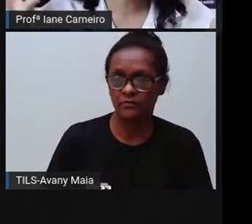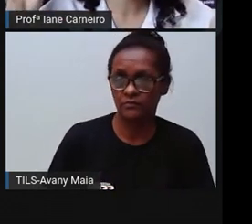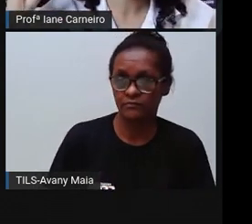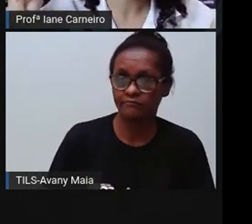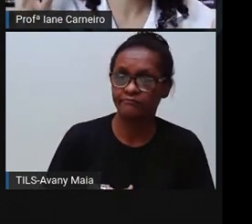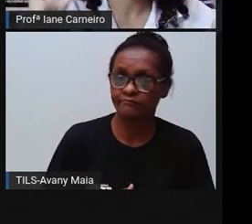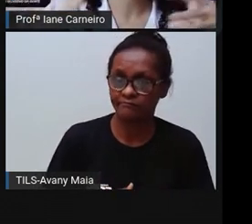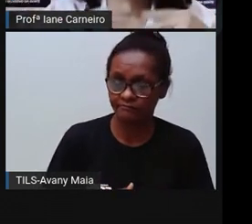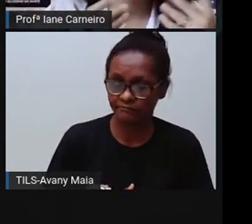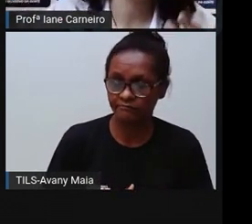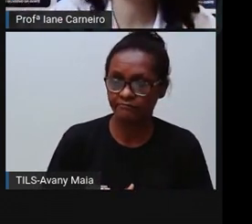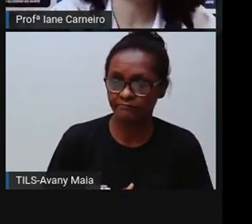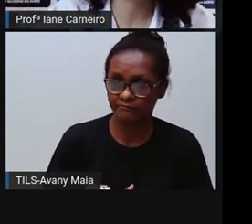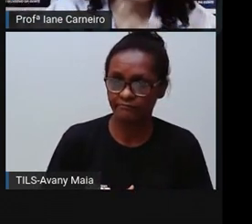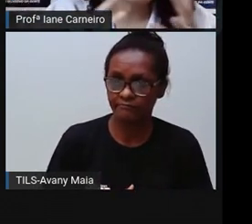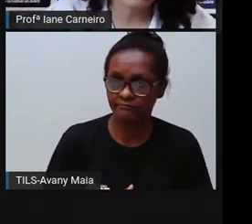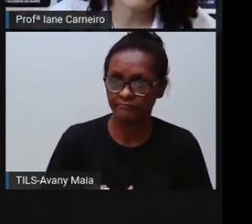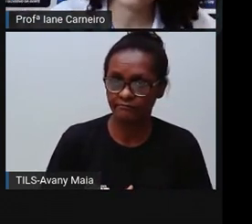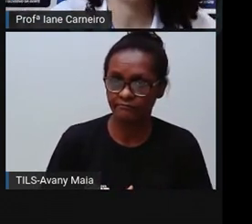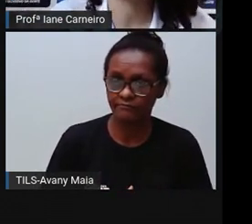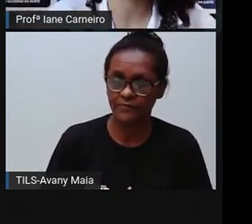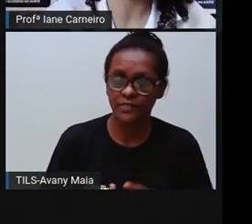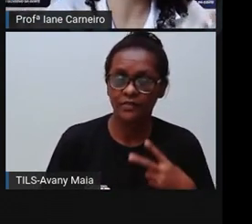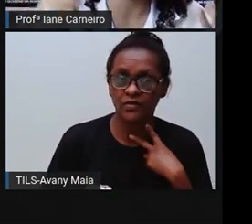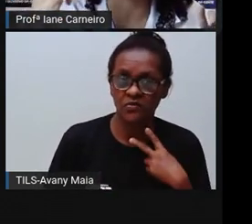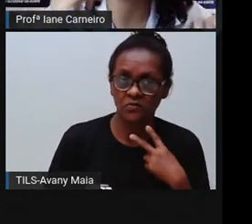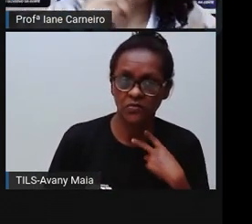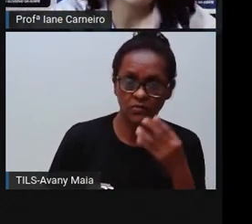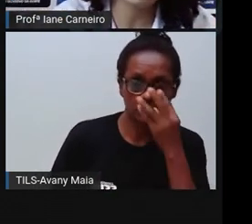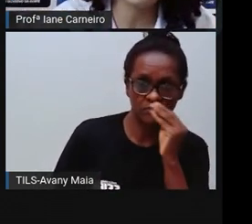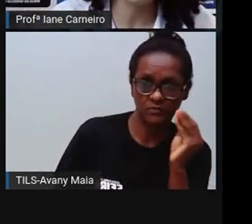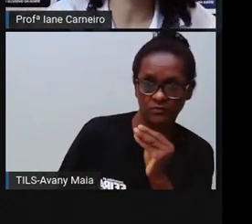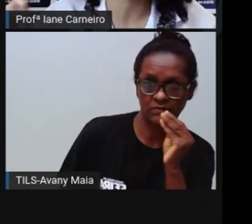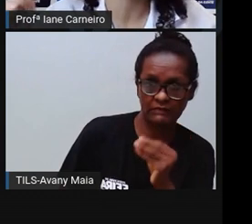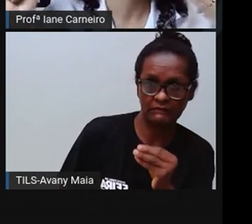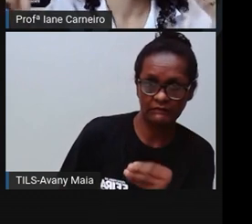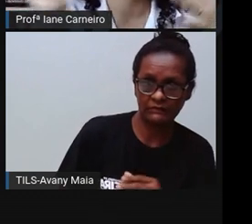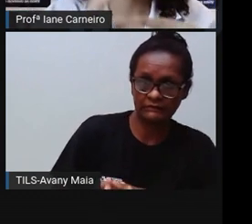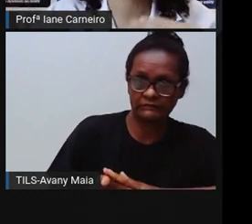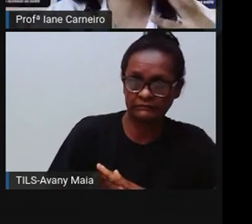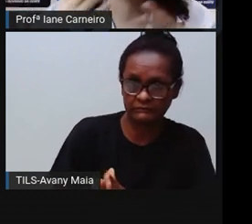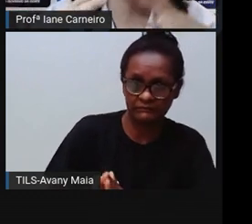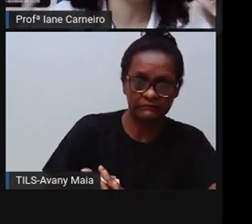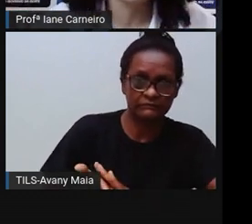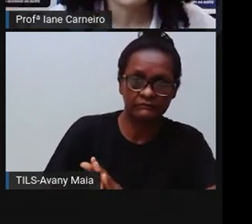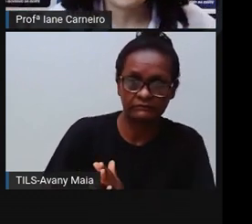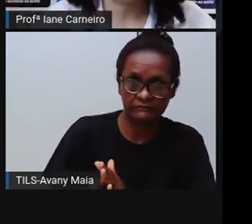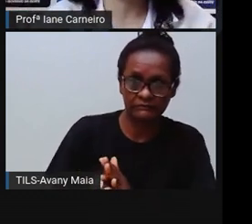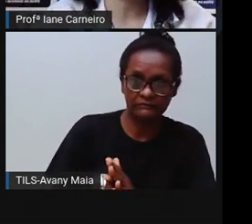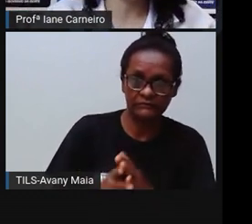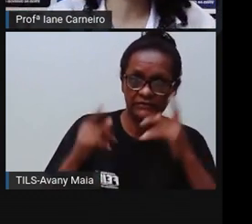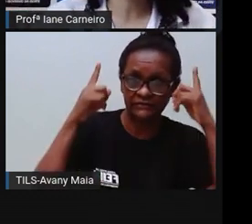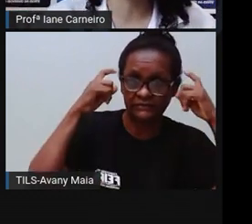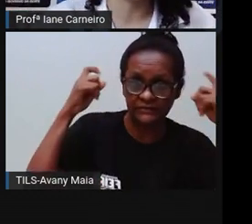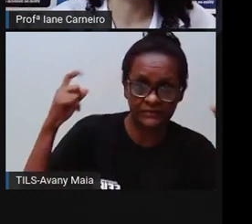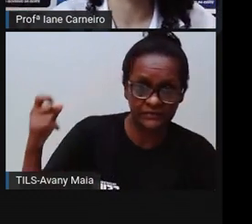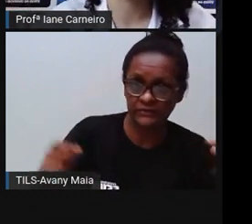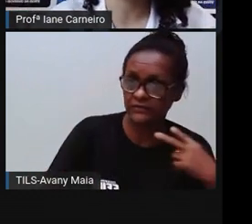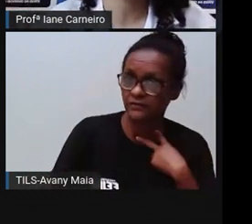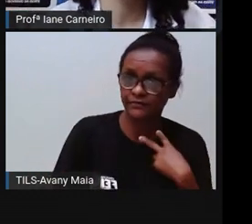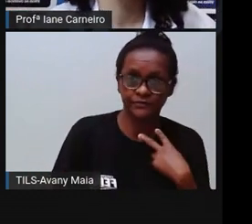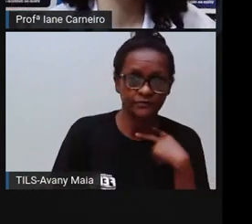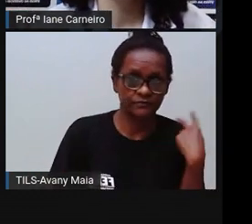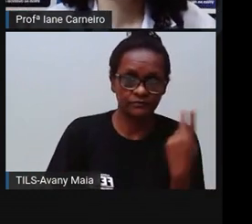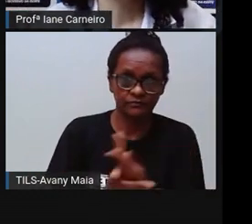Toda criança tem direito a ser respeitada. Ela não pode ser respeitada, não pode ser agredida, não pode ser violentada de forma alguma,